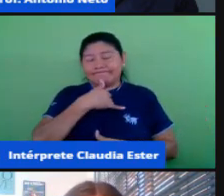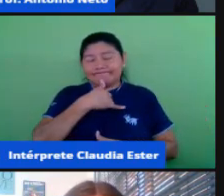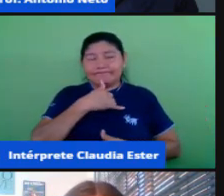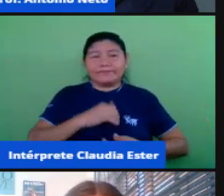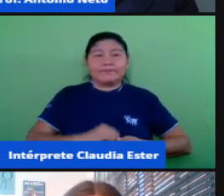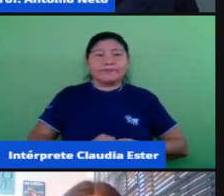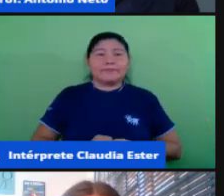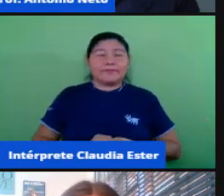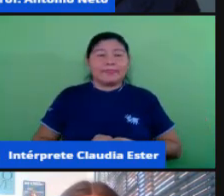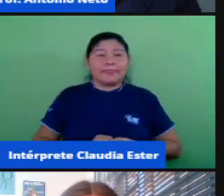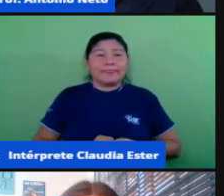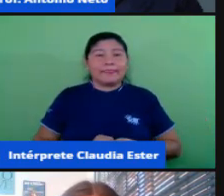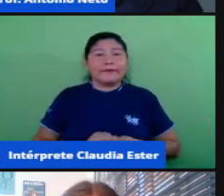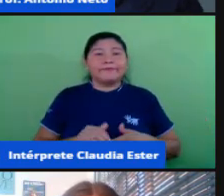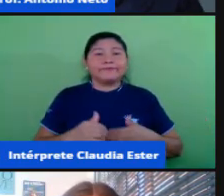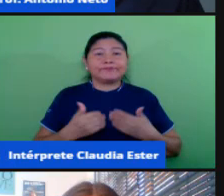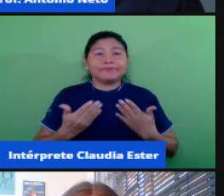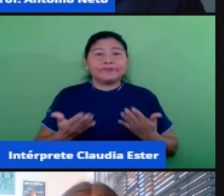Bem,